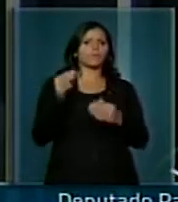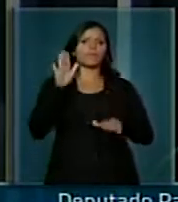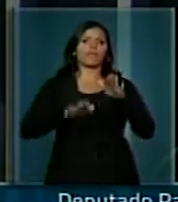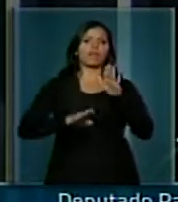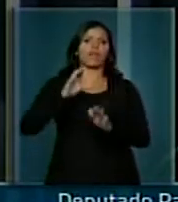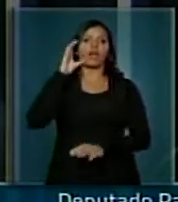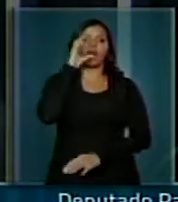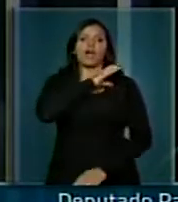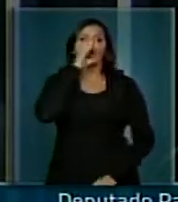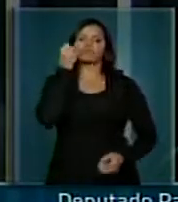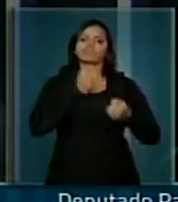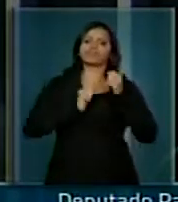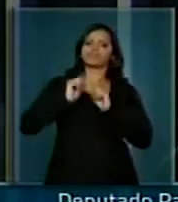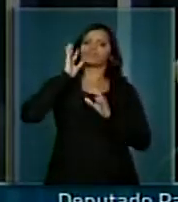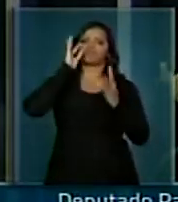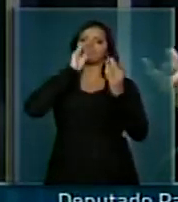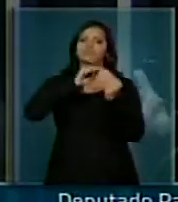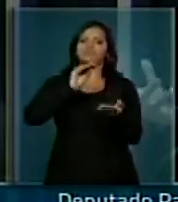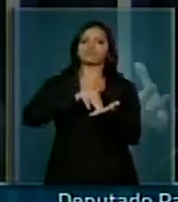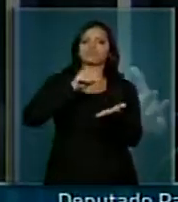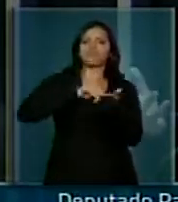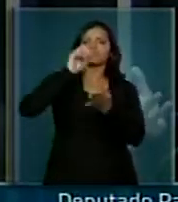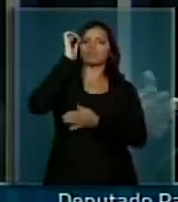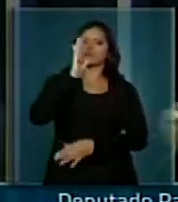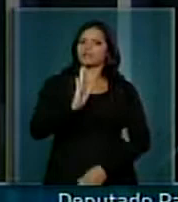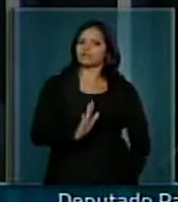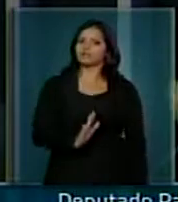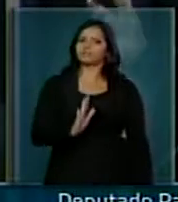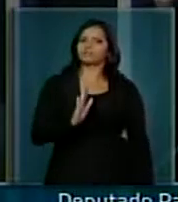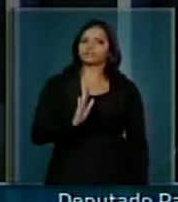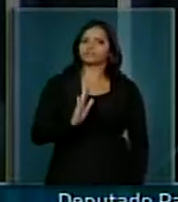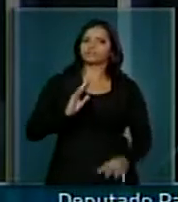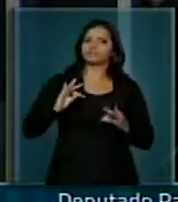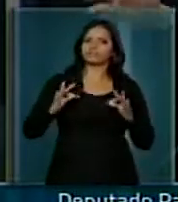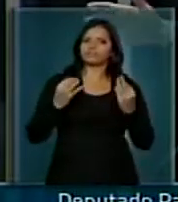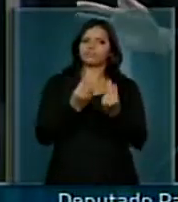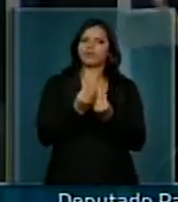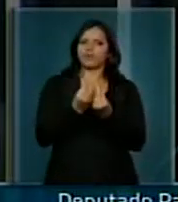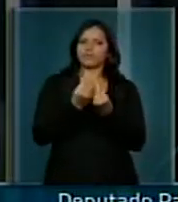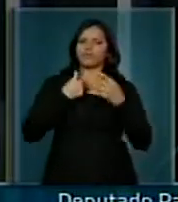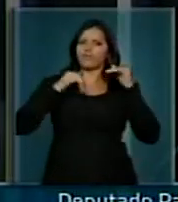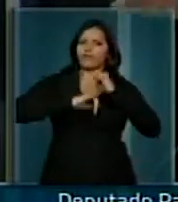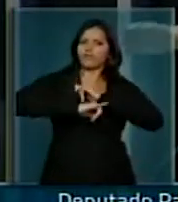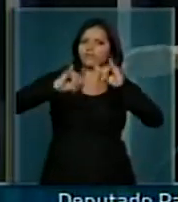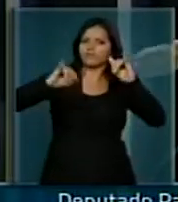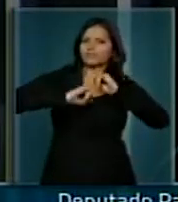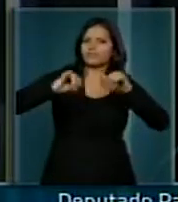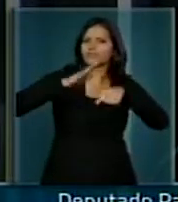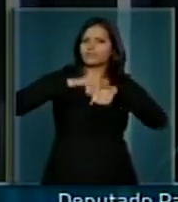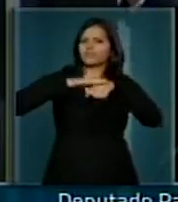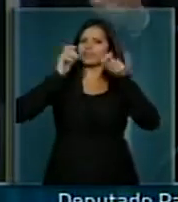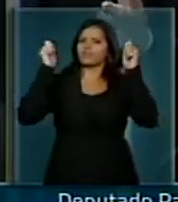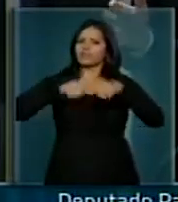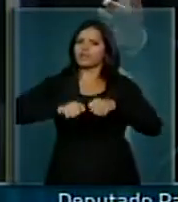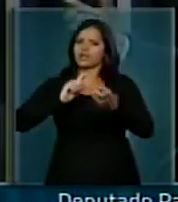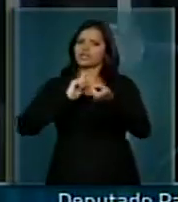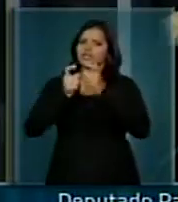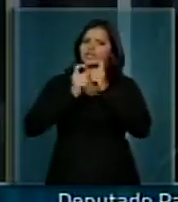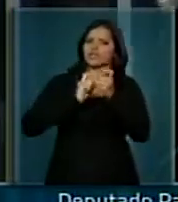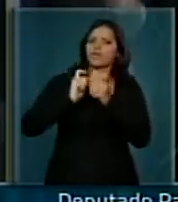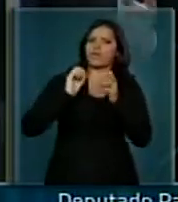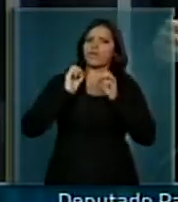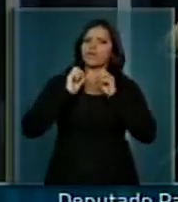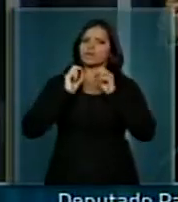rapidez ou pela incompreensão do próprio país. Todo mundo está propagando a eficiência, a capacidade de gestão,